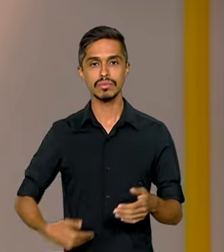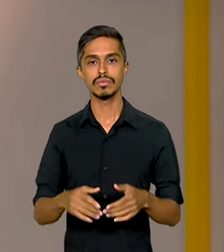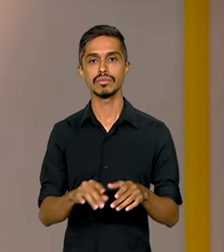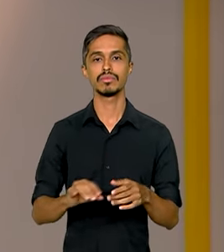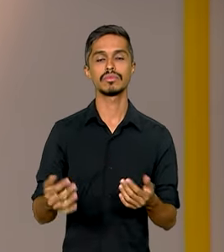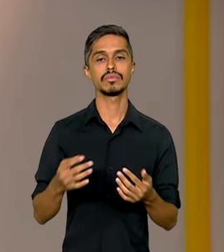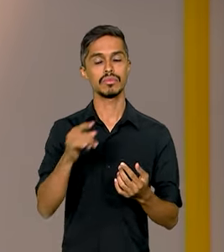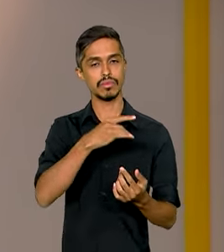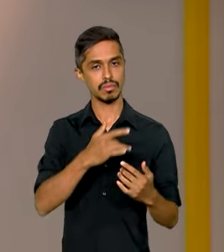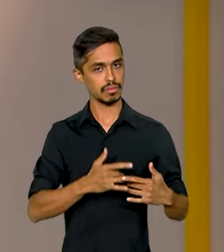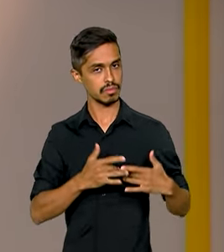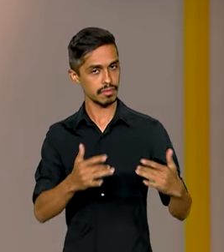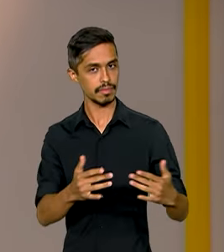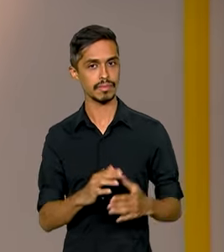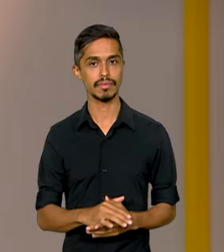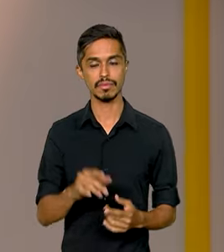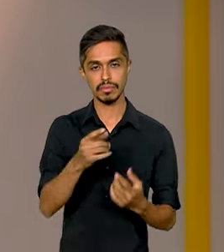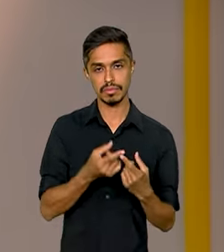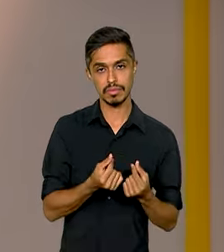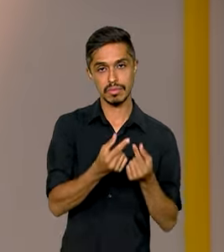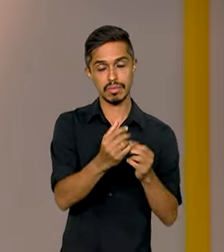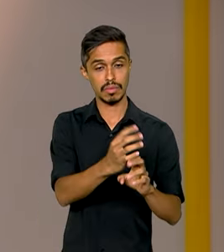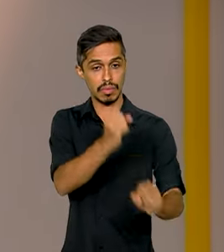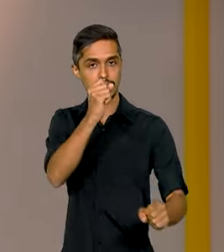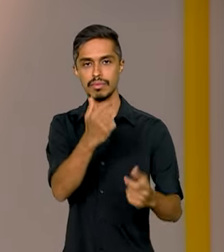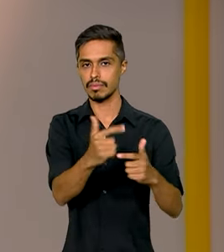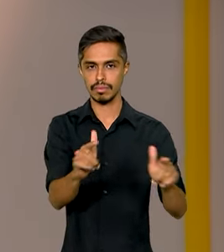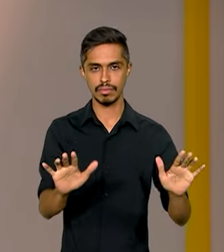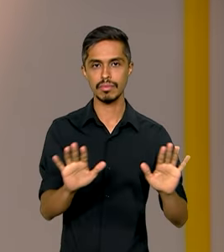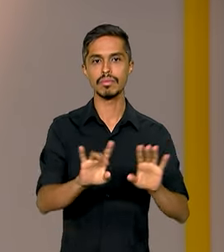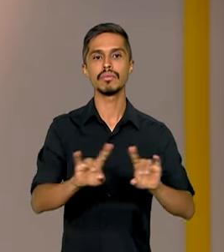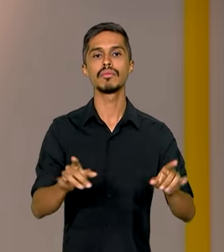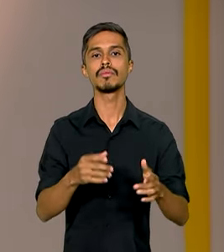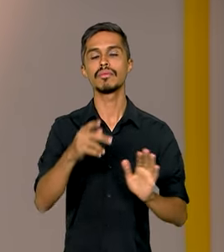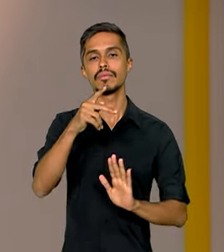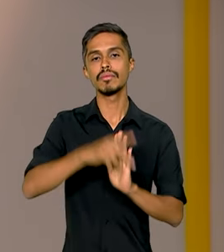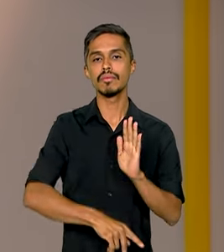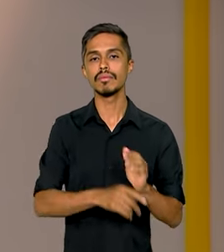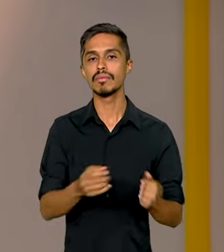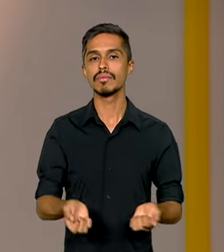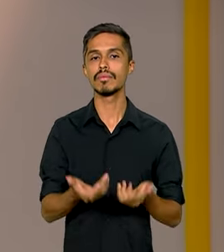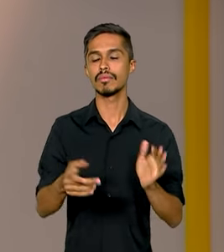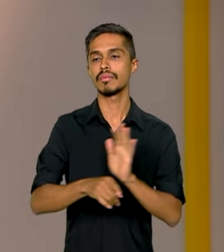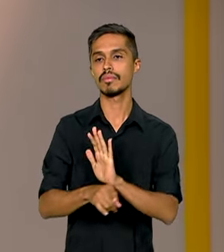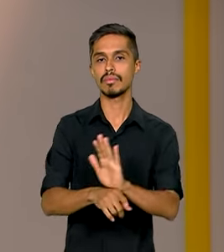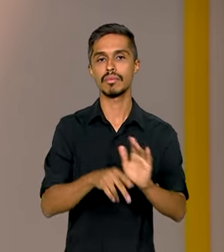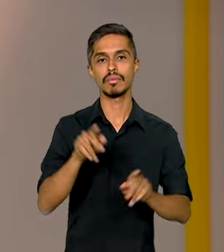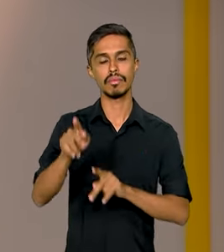lucrativos para o desenvolvimento e a execução de projetos que beneficiem a população em situação de rua.